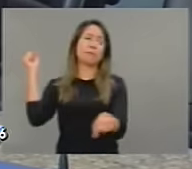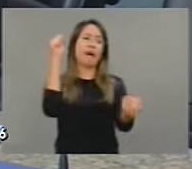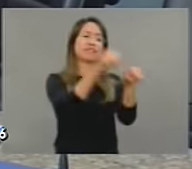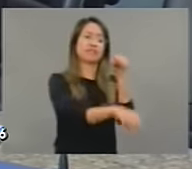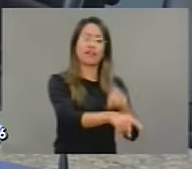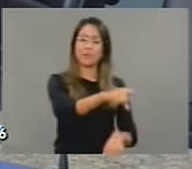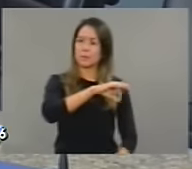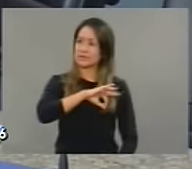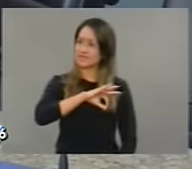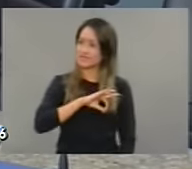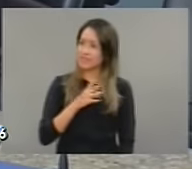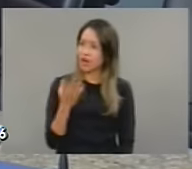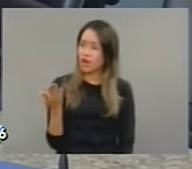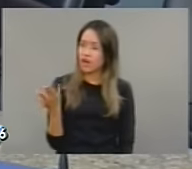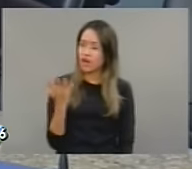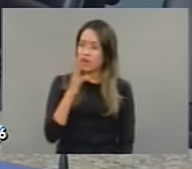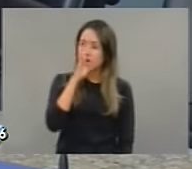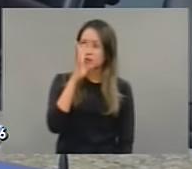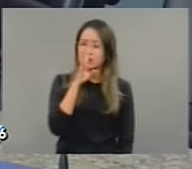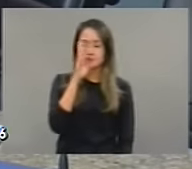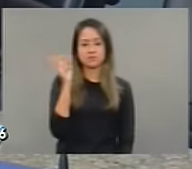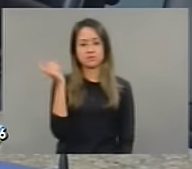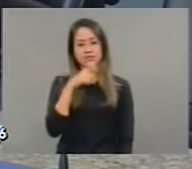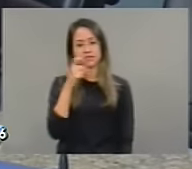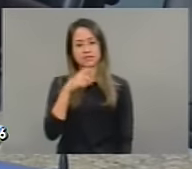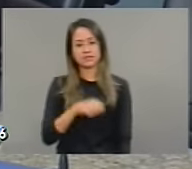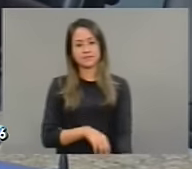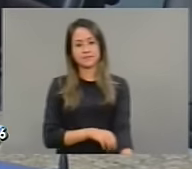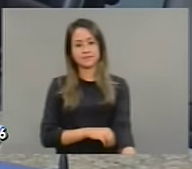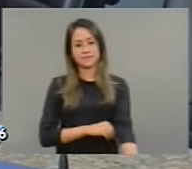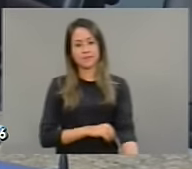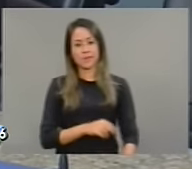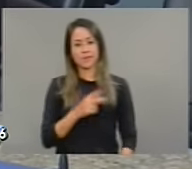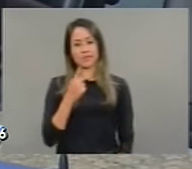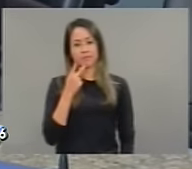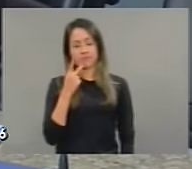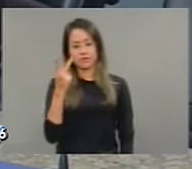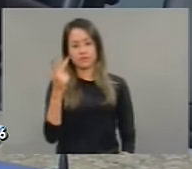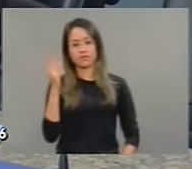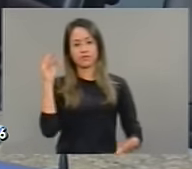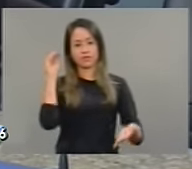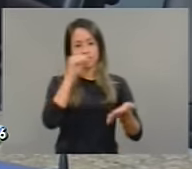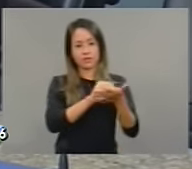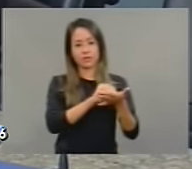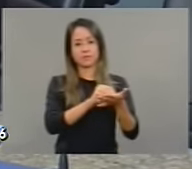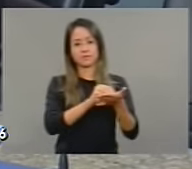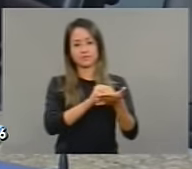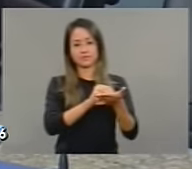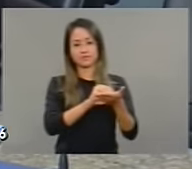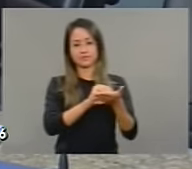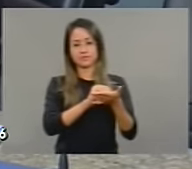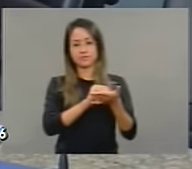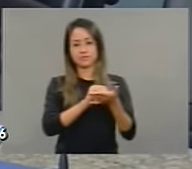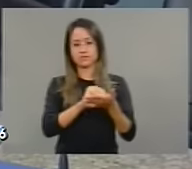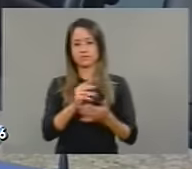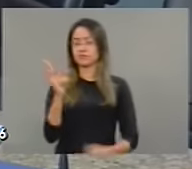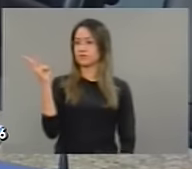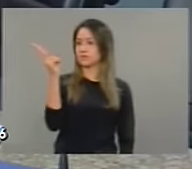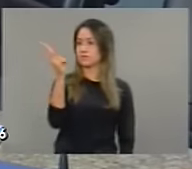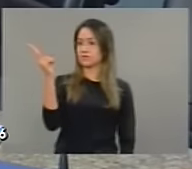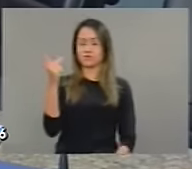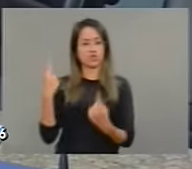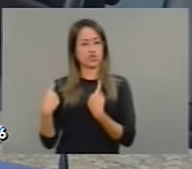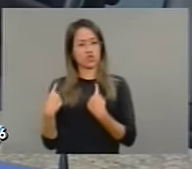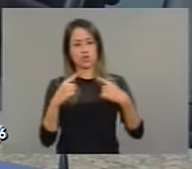várias emendas e pegaram a foto desse companheiro e colocaram lá em rede social para desgastá-lo, dizendo que ele e vossa excelência estavam contra a categoria.